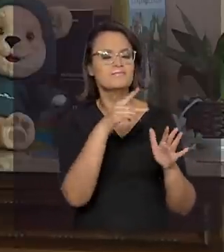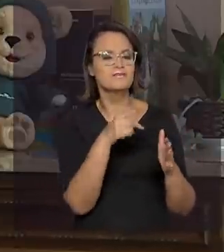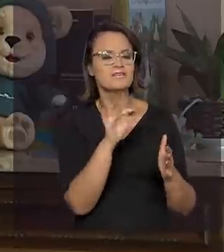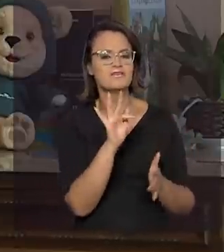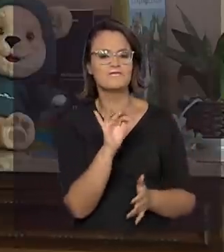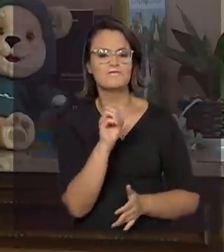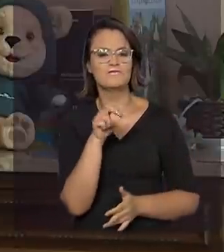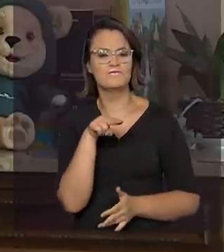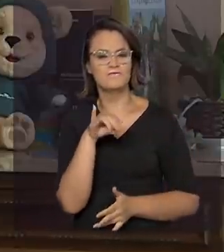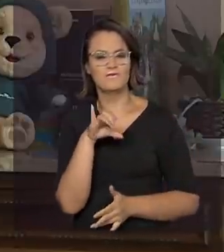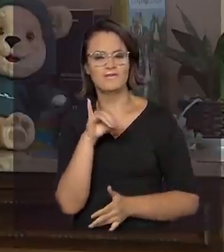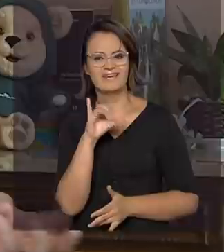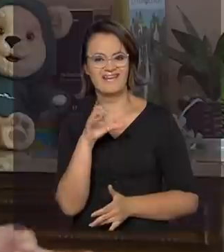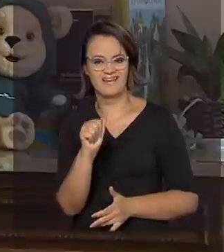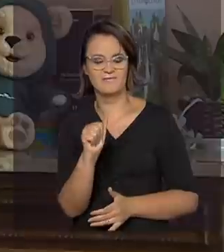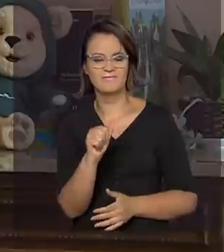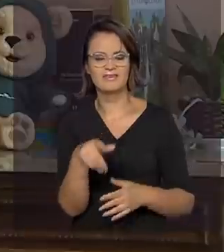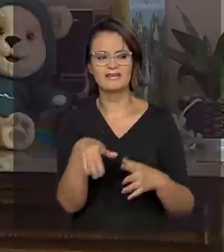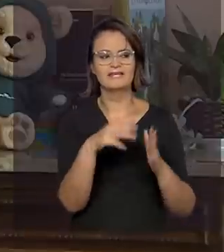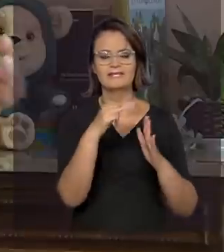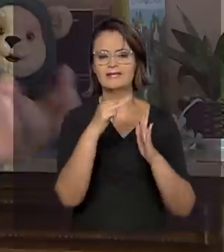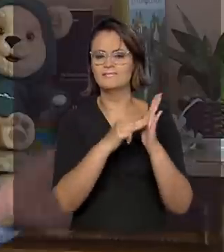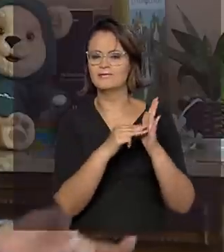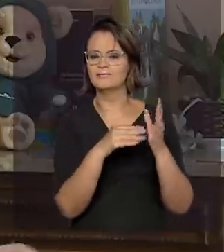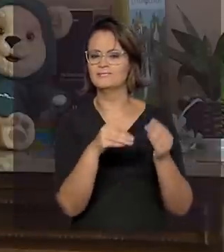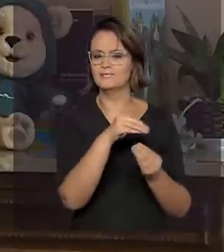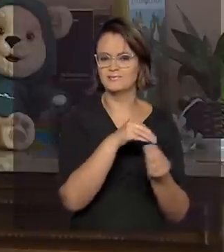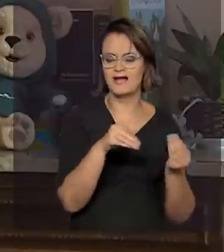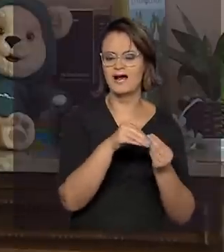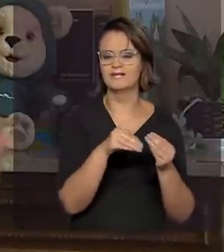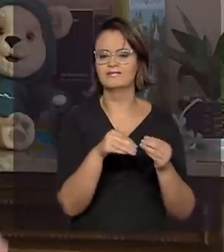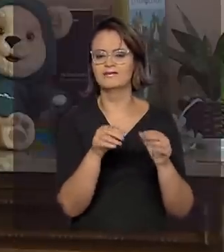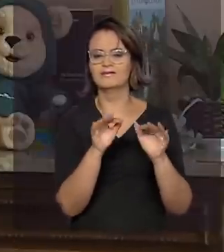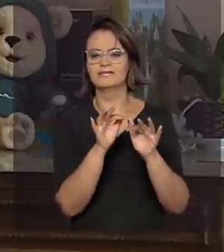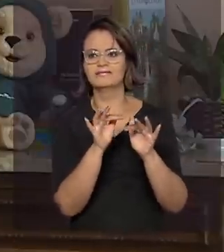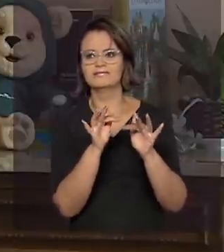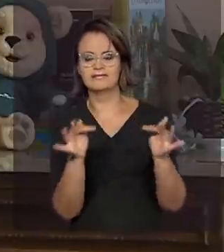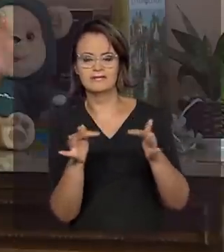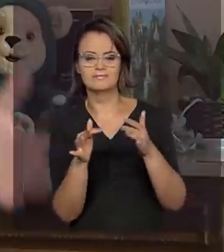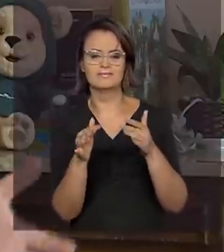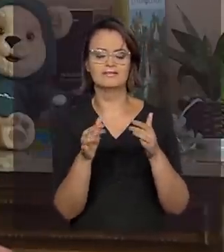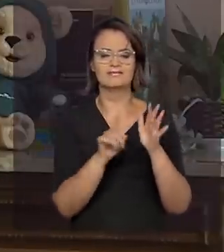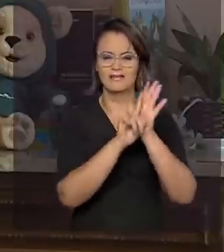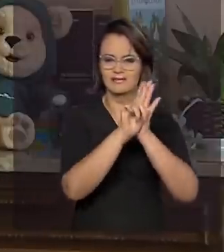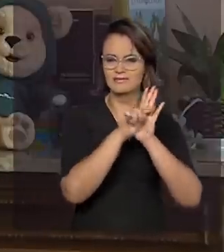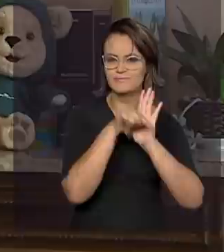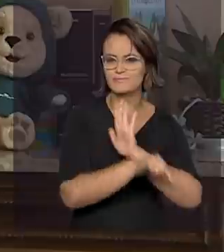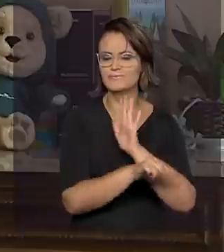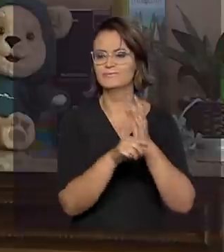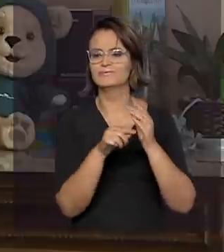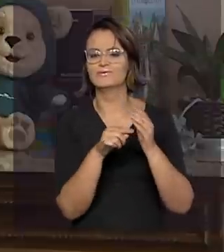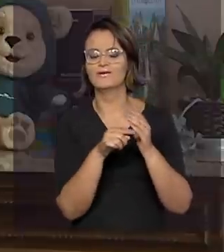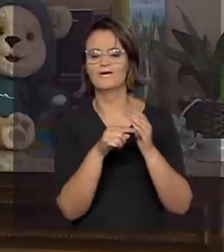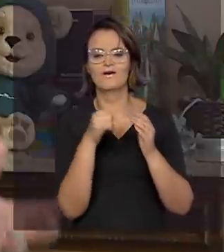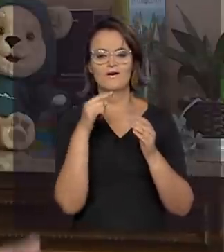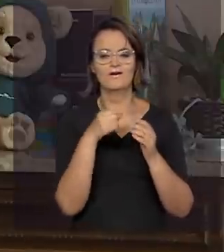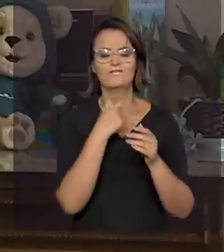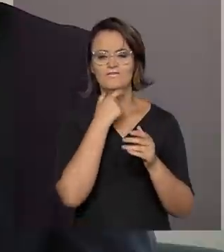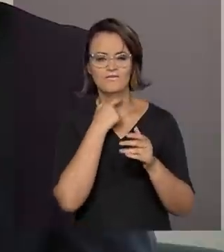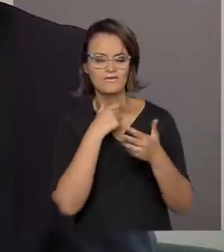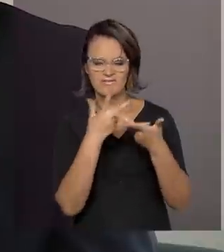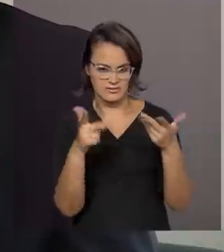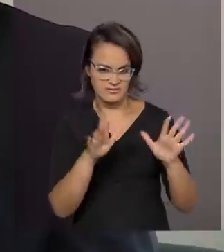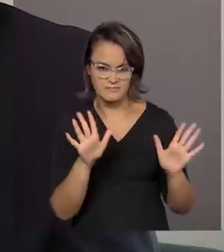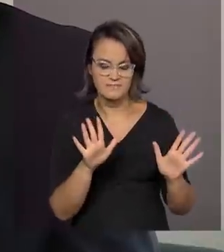métodos mistos, sintéticos, analíticos, fônica embutida, enfim.